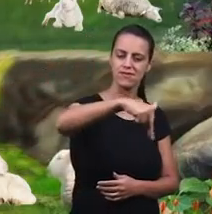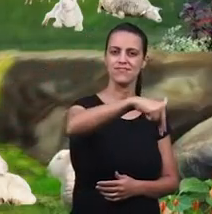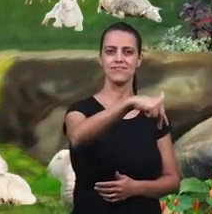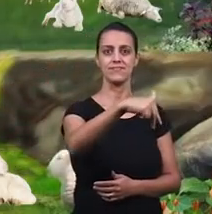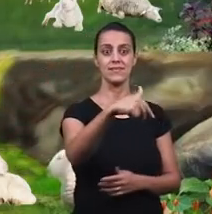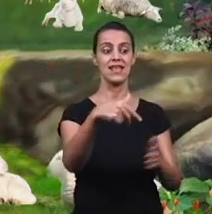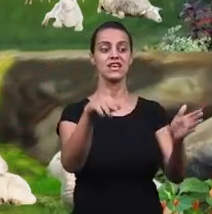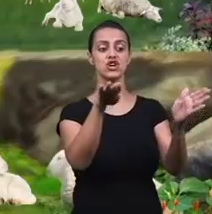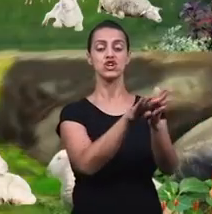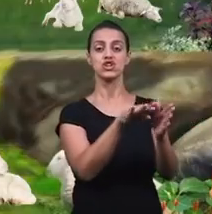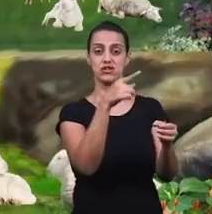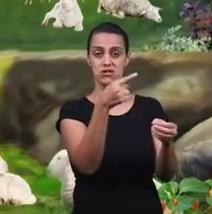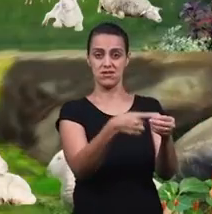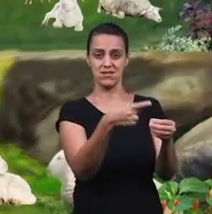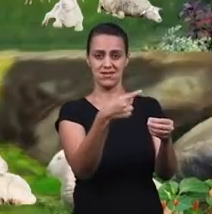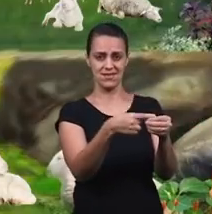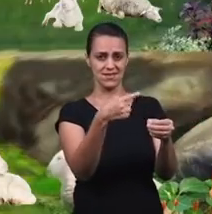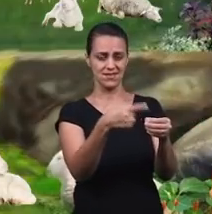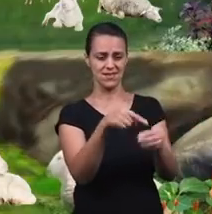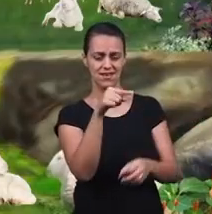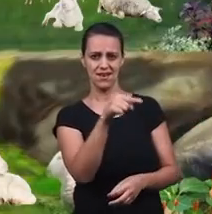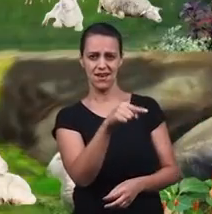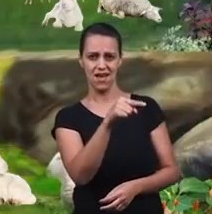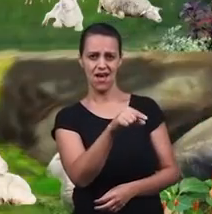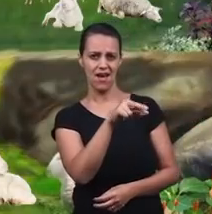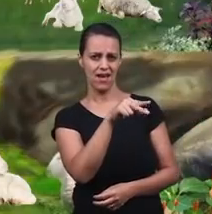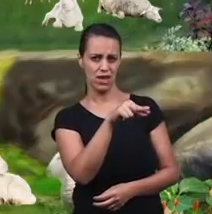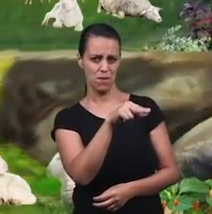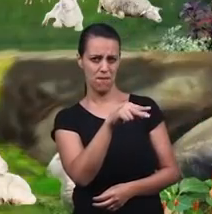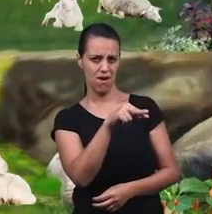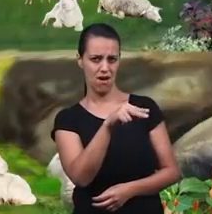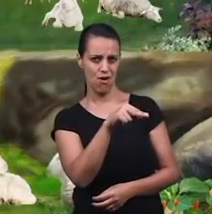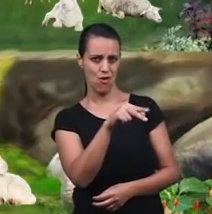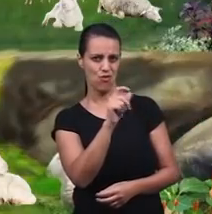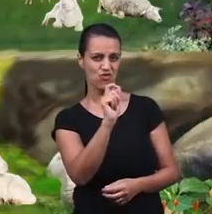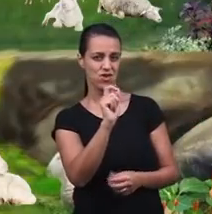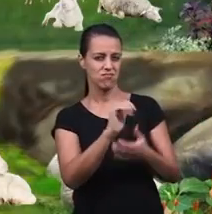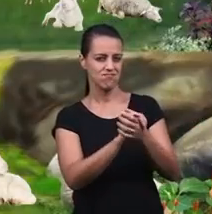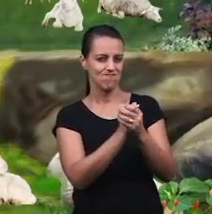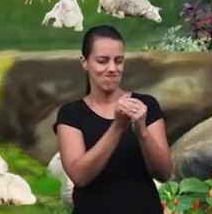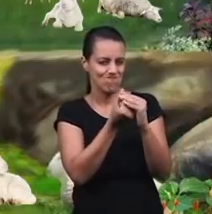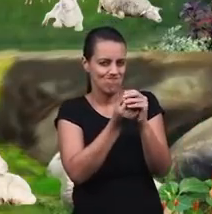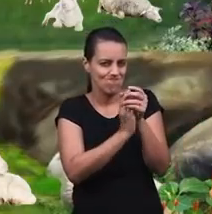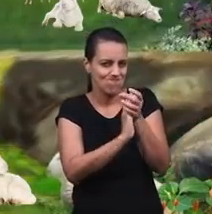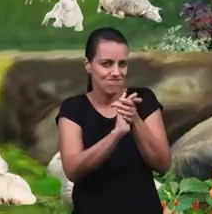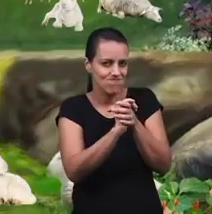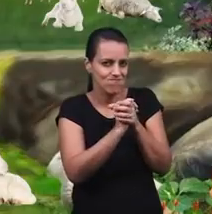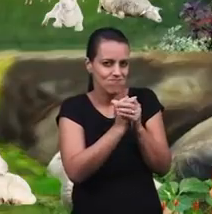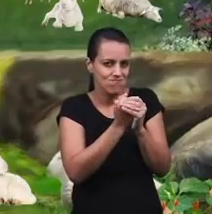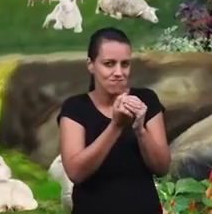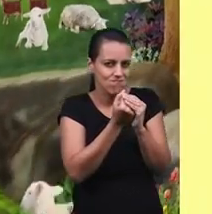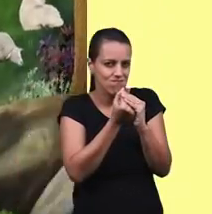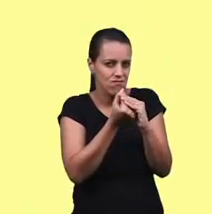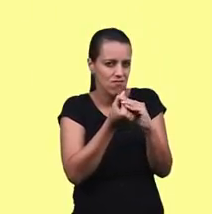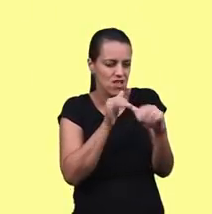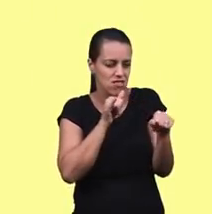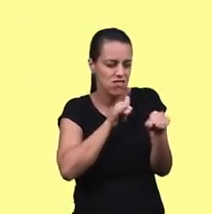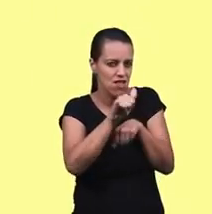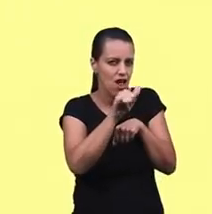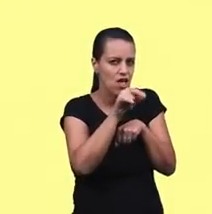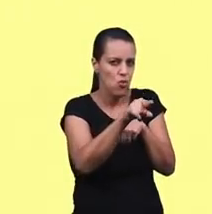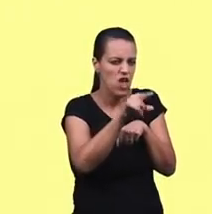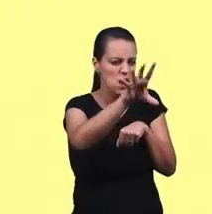Chegando a Siquém Os irmãos de José Prepararam um plano contra ele Eles o traíram E o